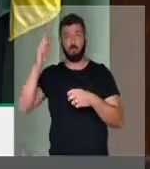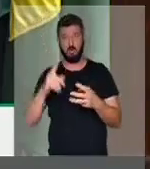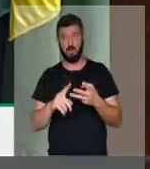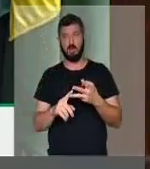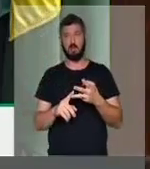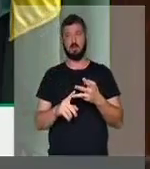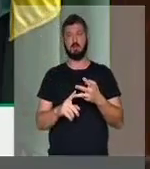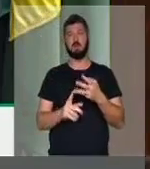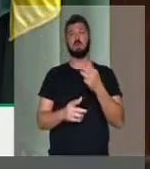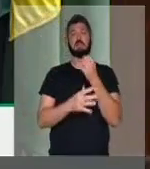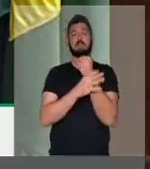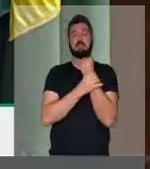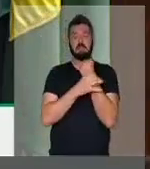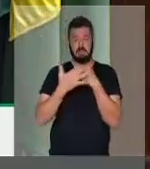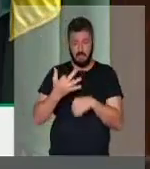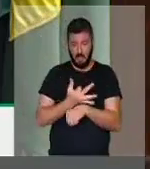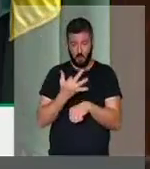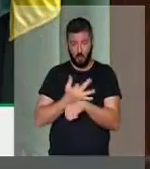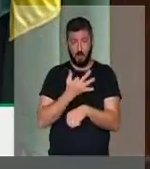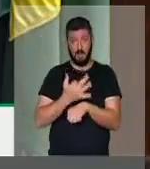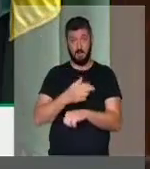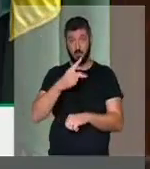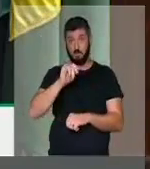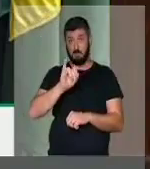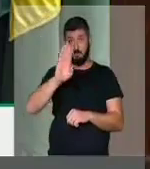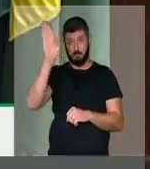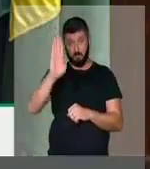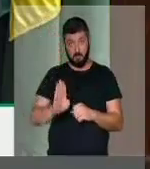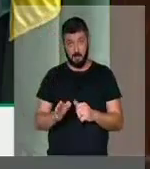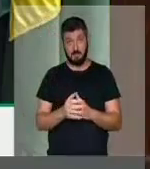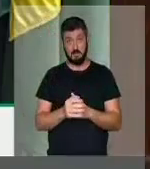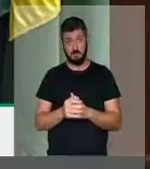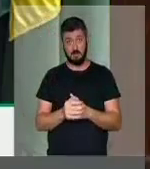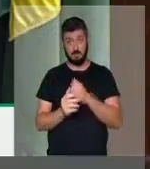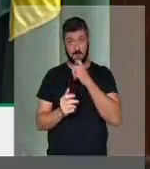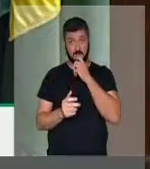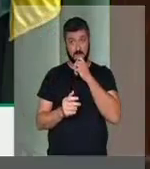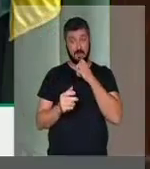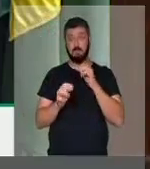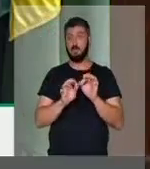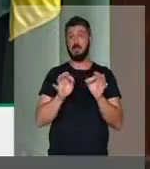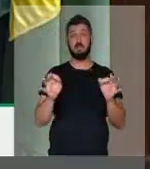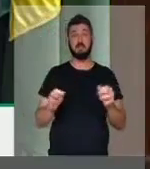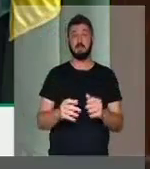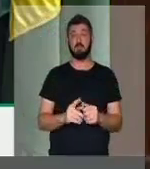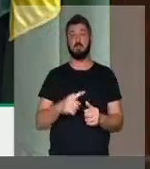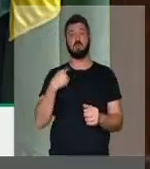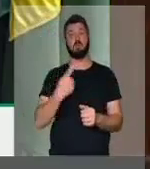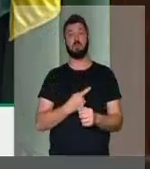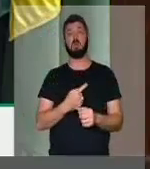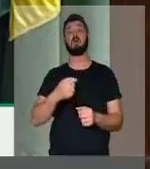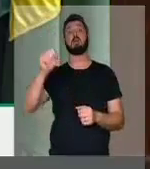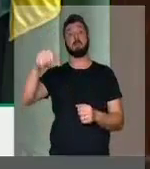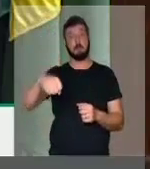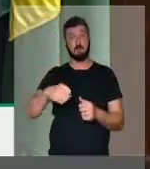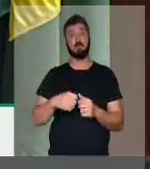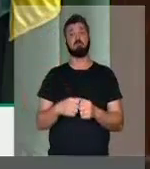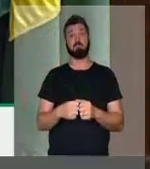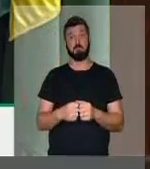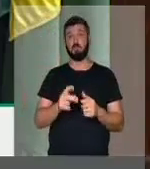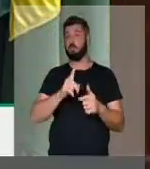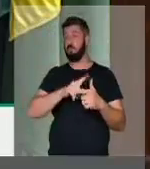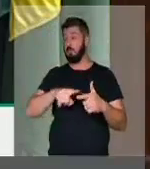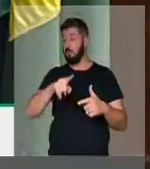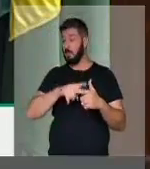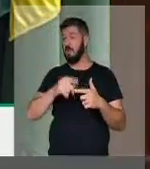que vem segurando o produto interno bruto do Brasil, simplesmente nós vamos sim, vai ser